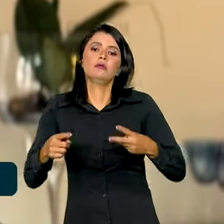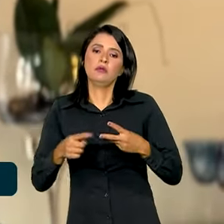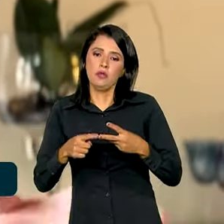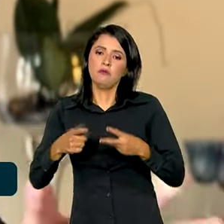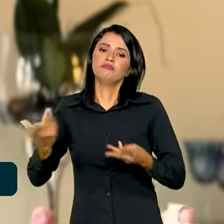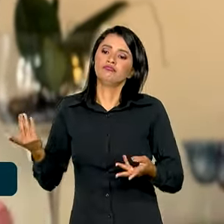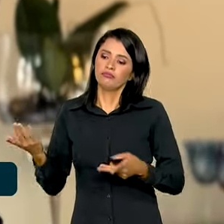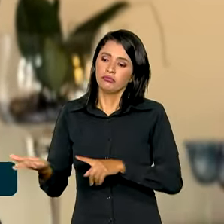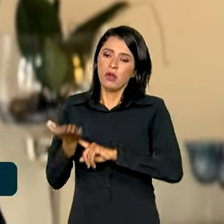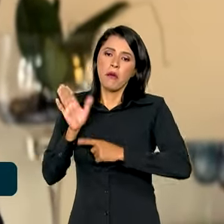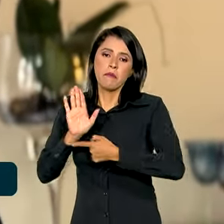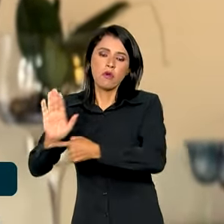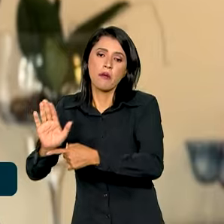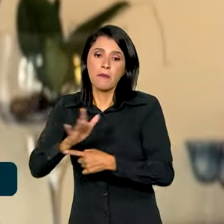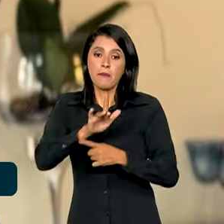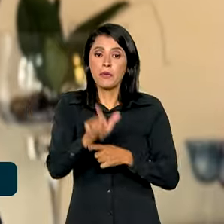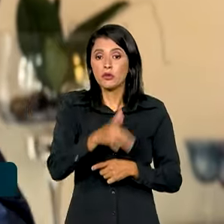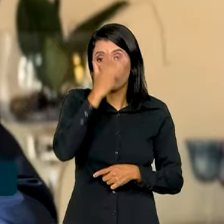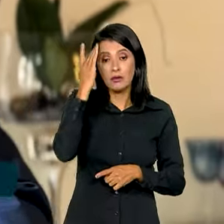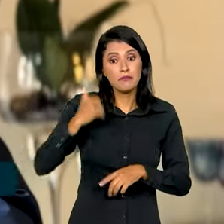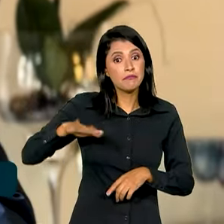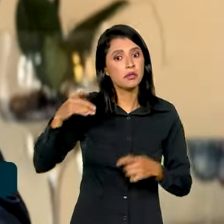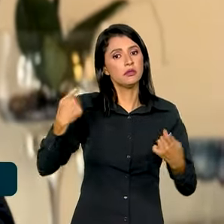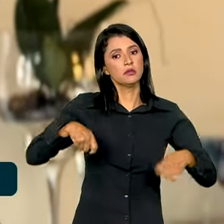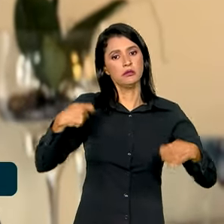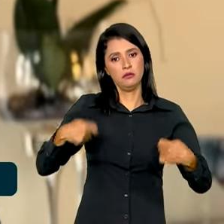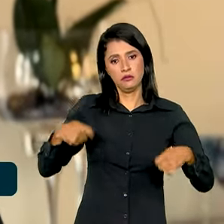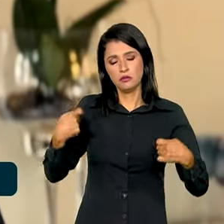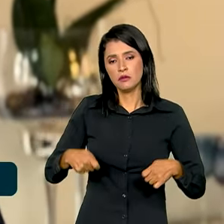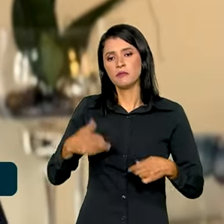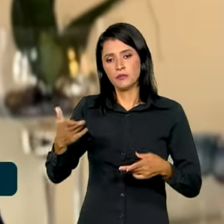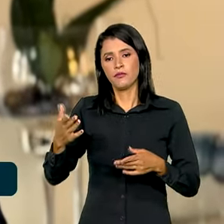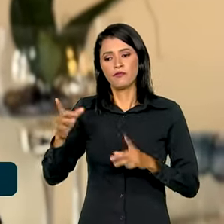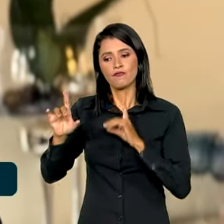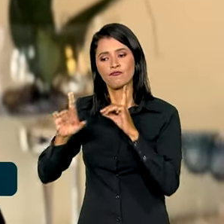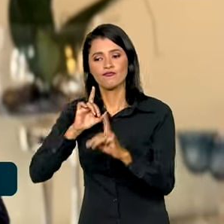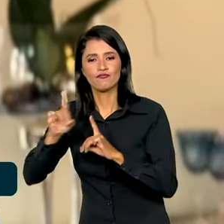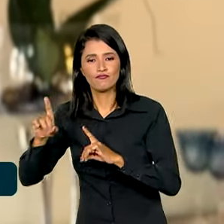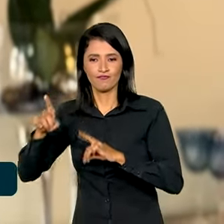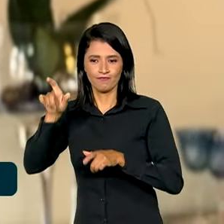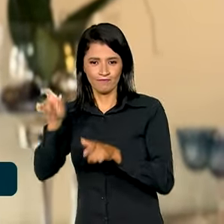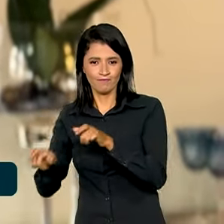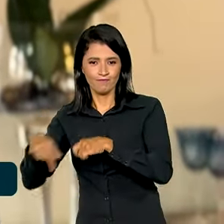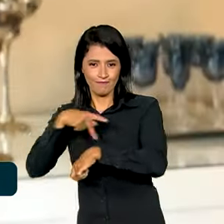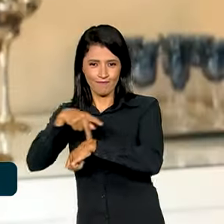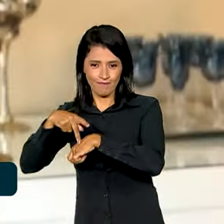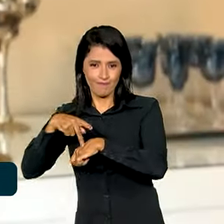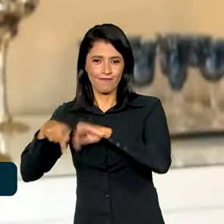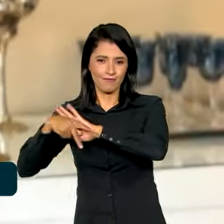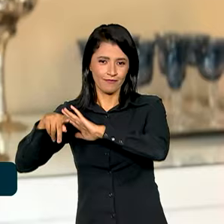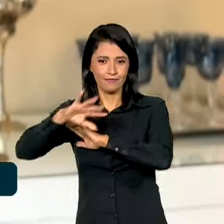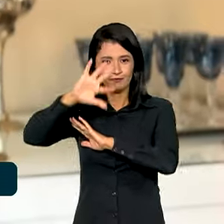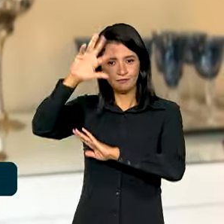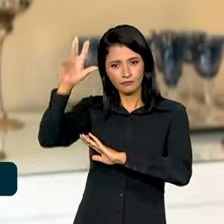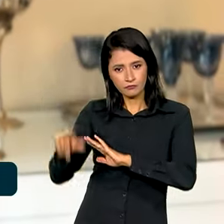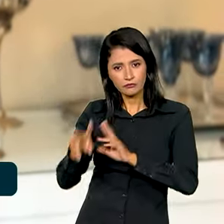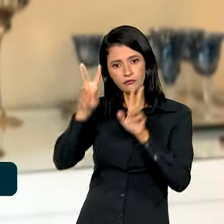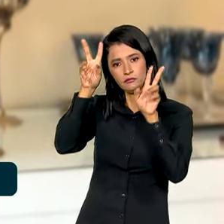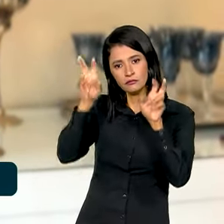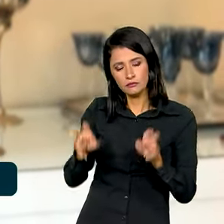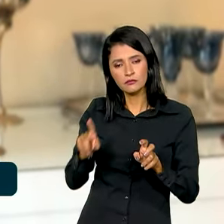dar as mãos a quem mais precisa. Assim, o diálogo com os países da África. O objetivo